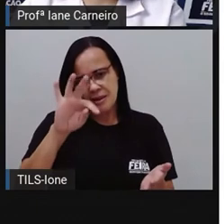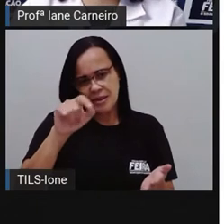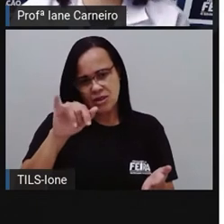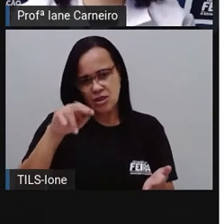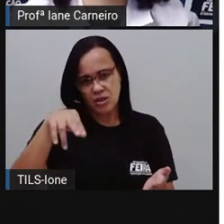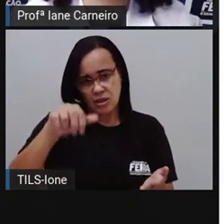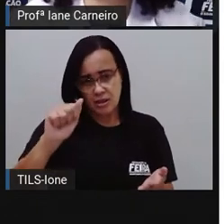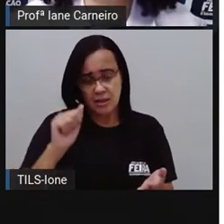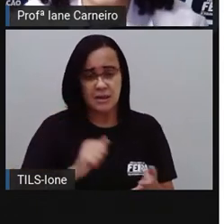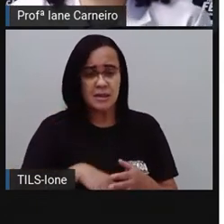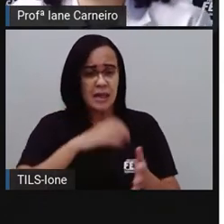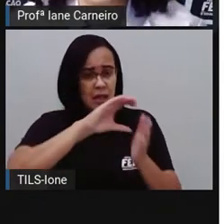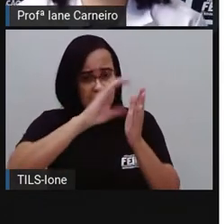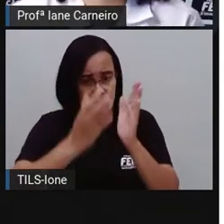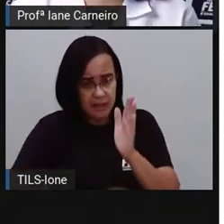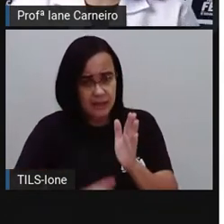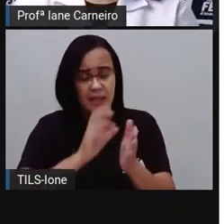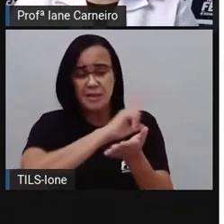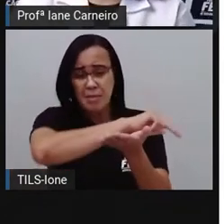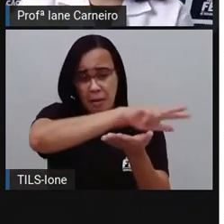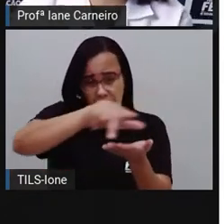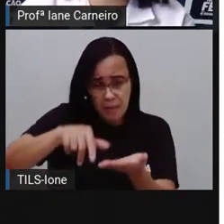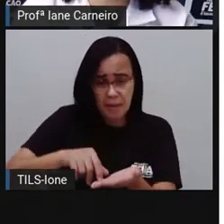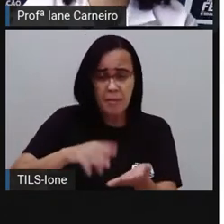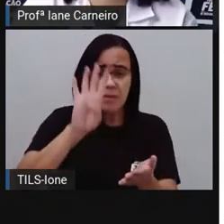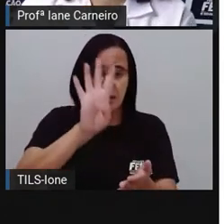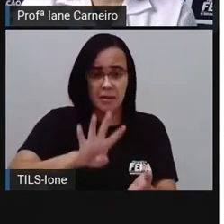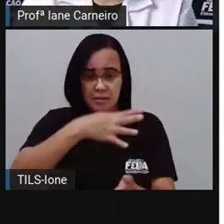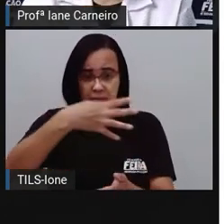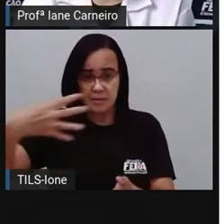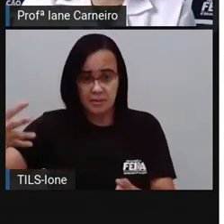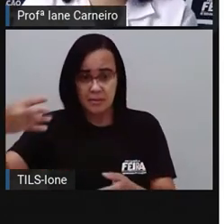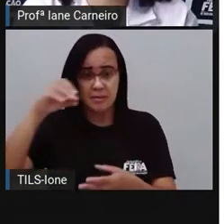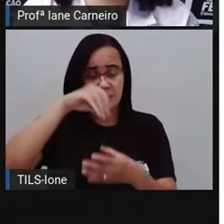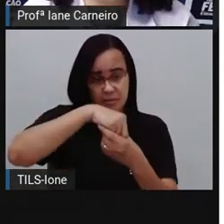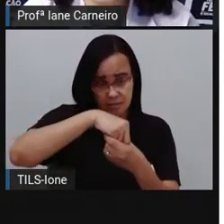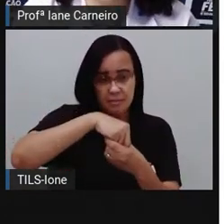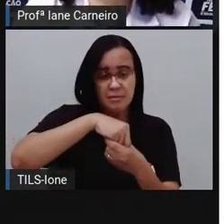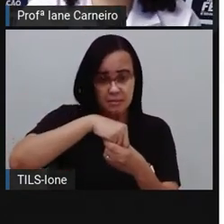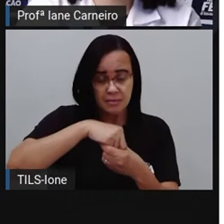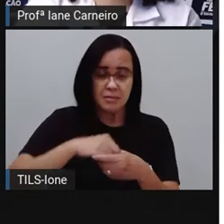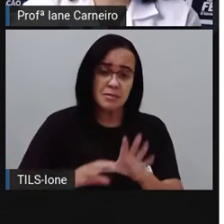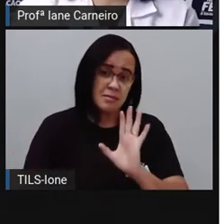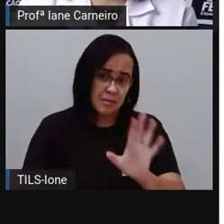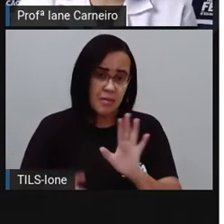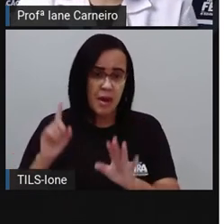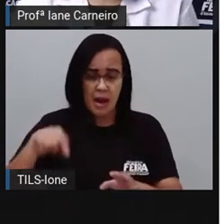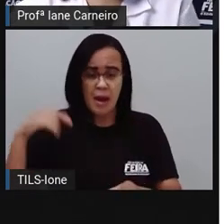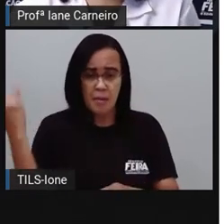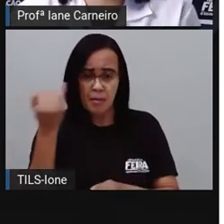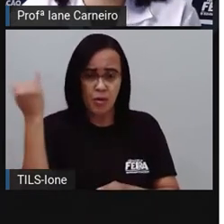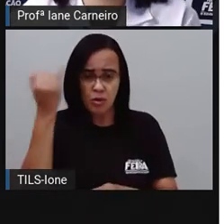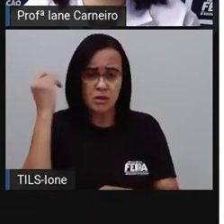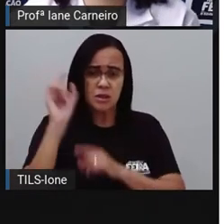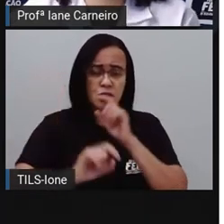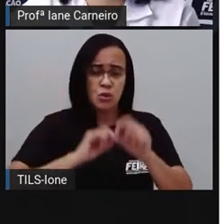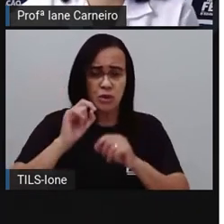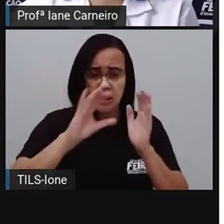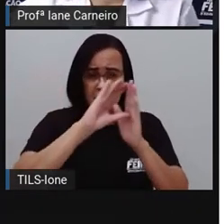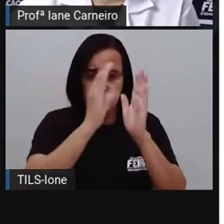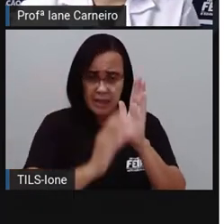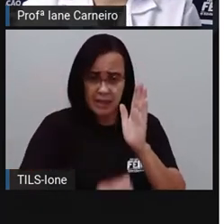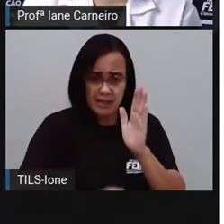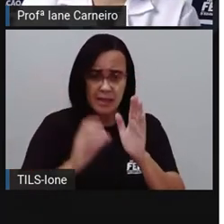colocar aqui, né? Nessa tabela, essas características. E uma coisa interessante desse livro é que essas características, elas